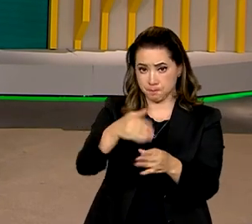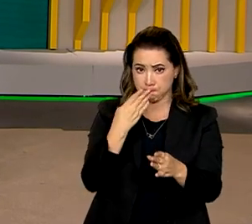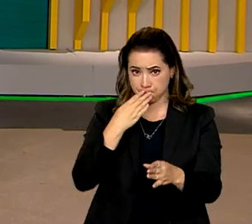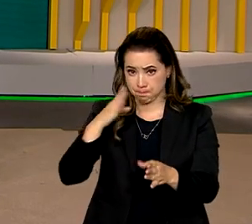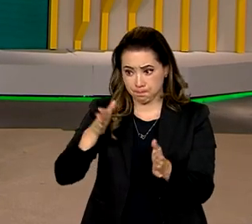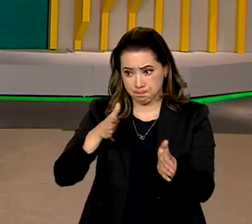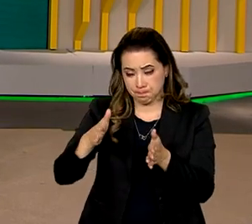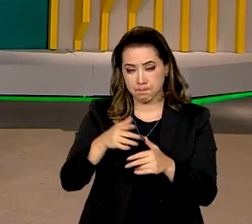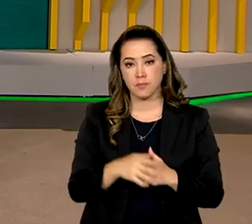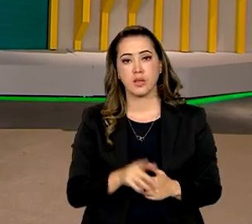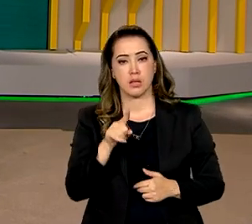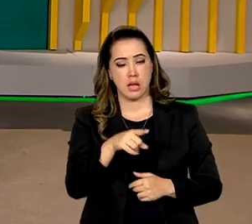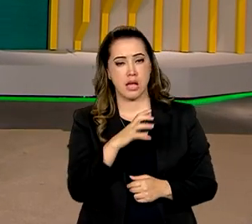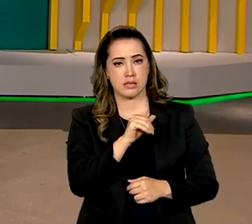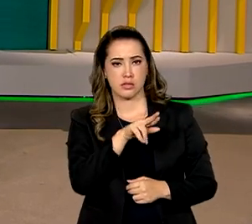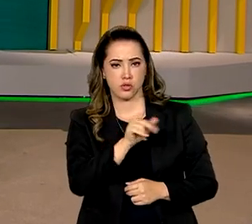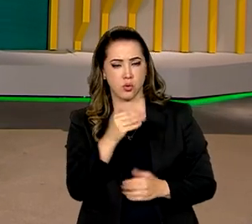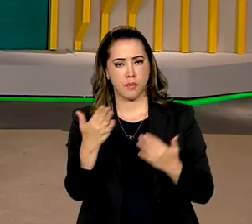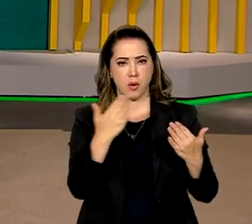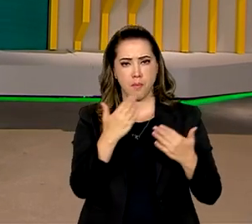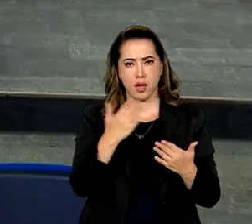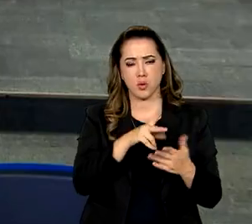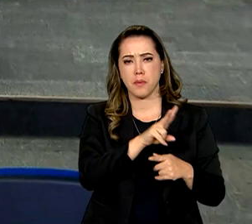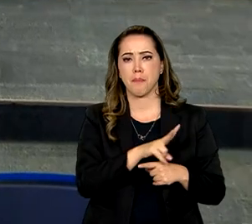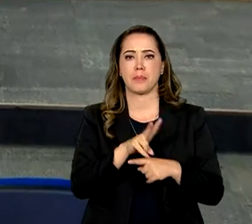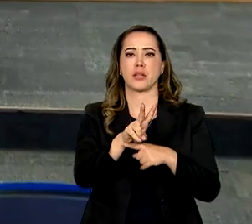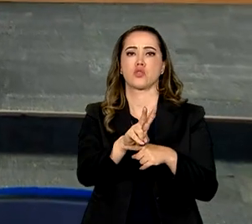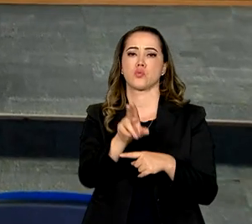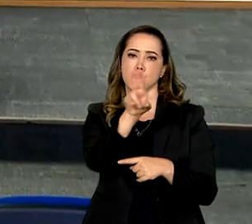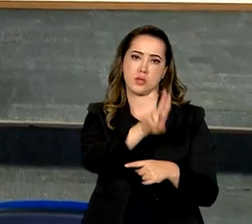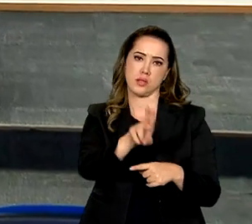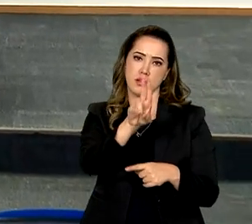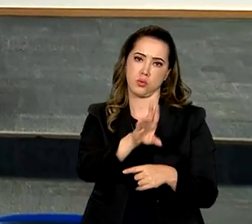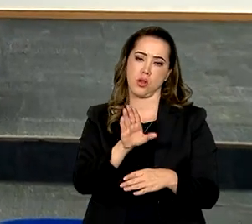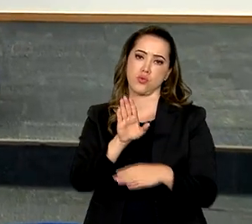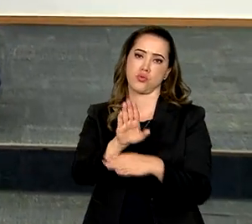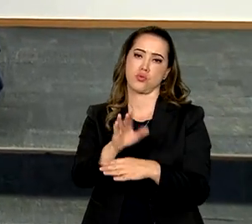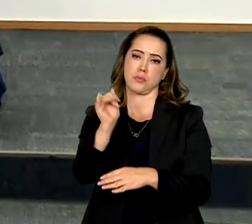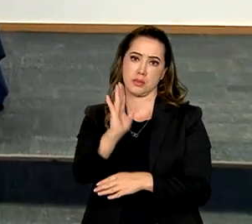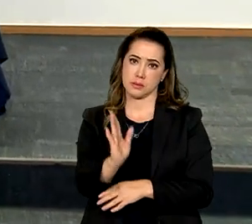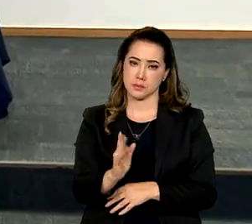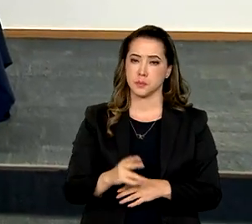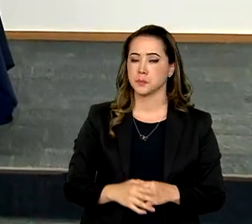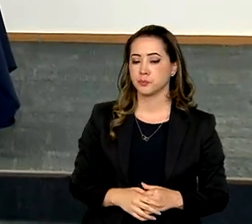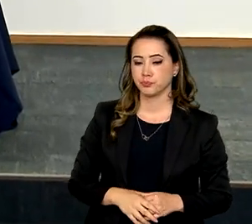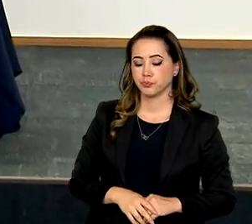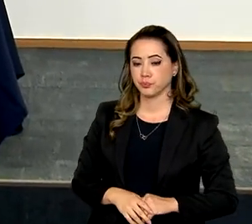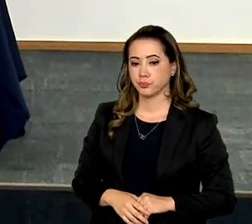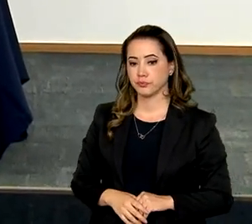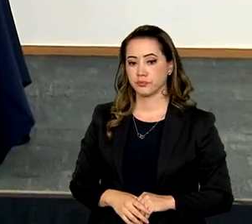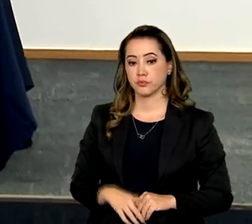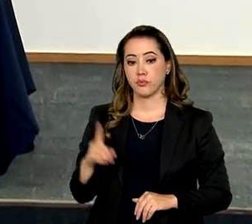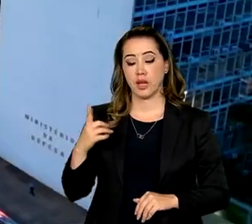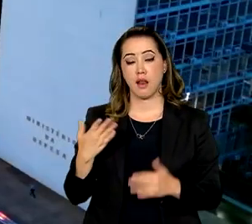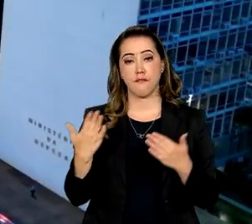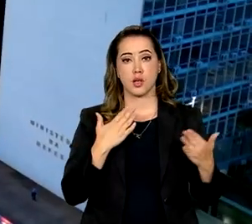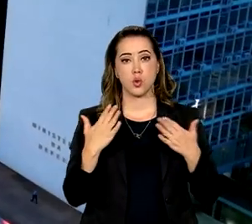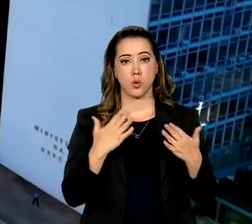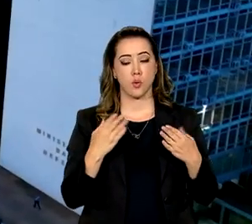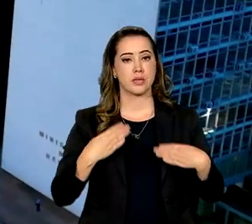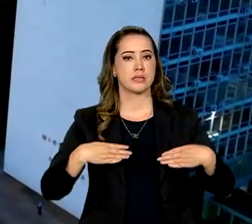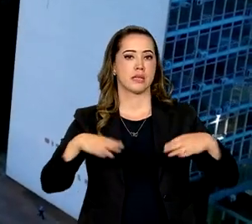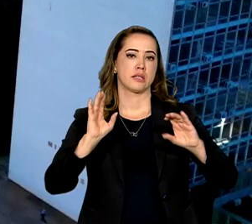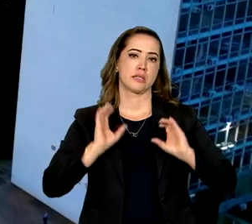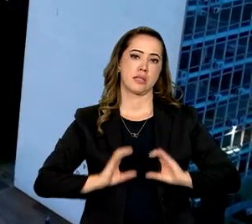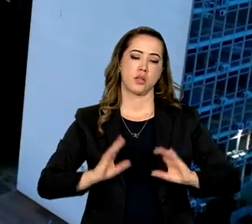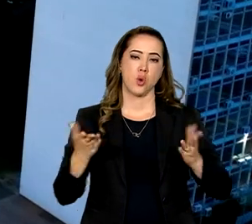empréstimos consignados do Auxílio Brasil. A auditoria avaliou a atuação do Ministério da Cidadania, atual